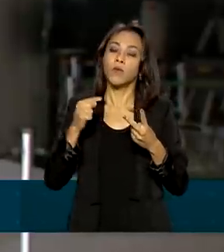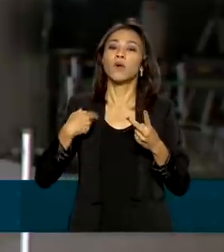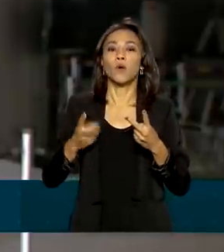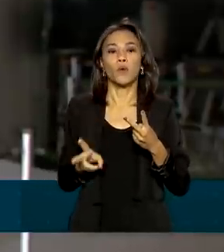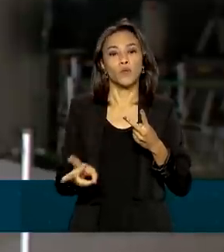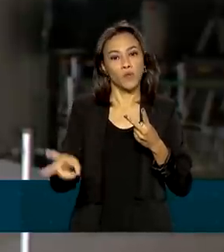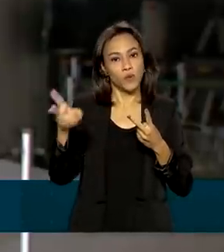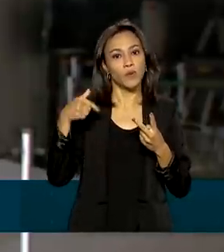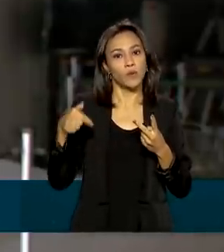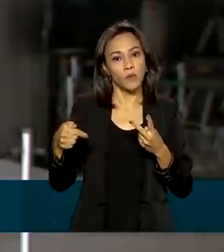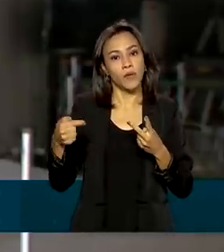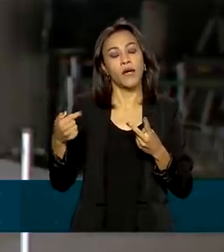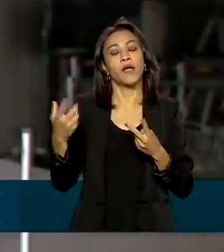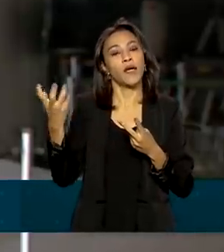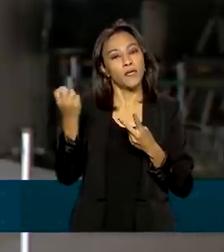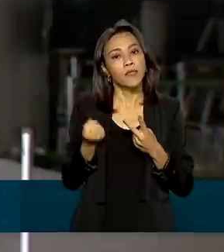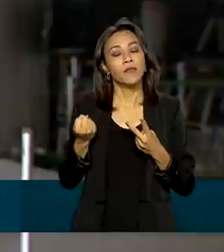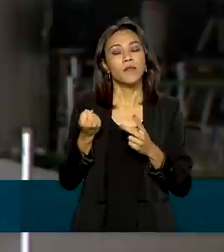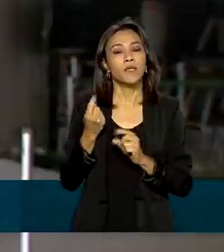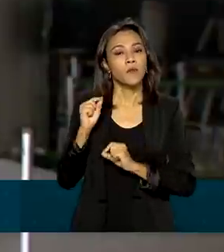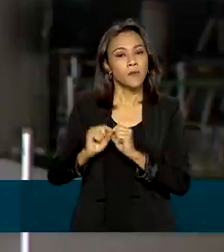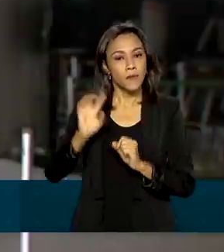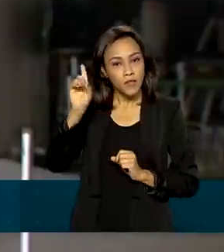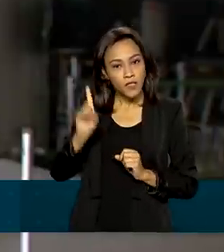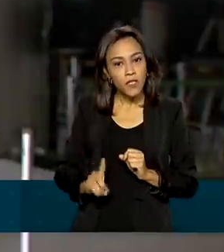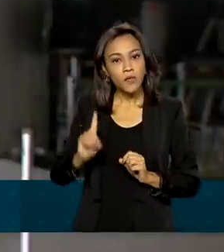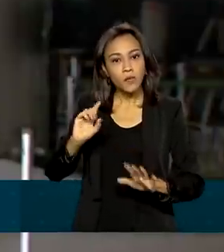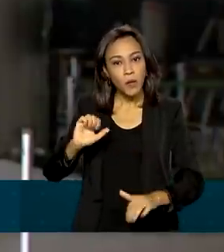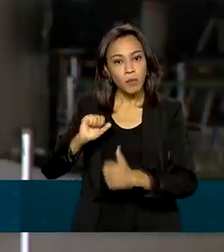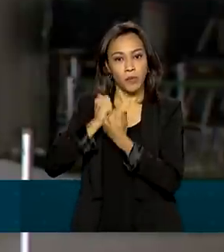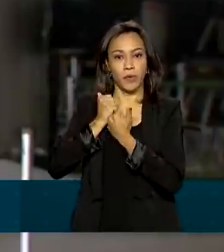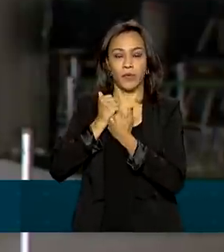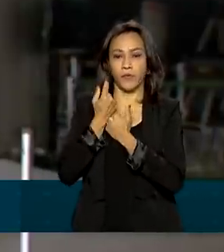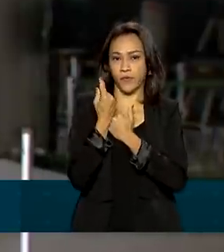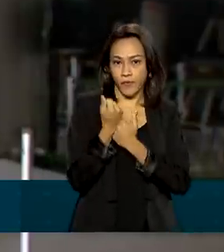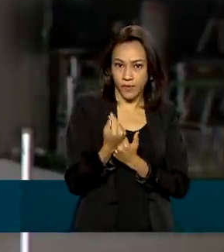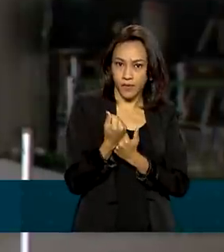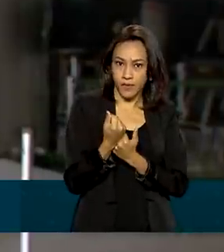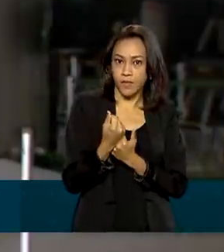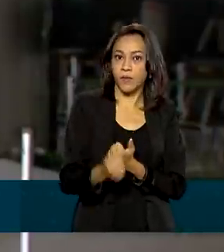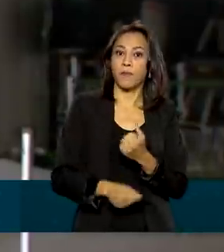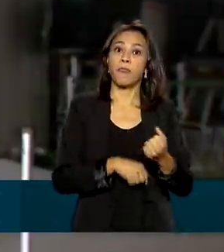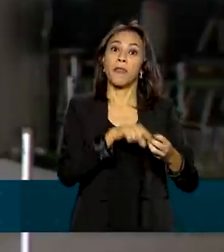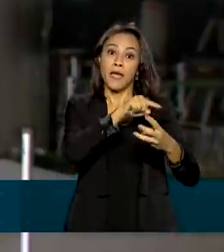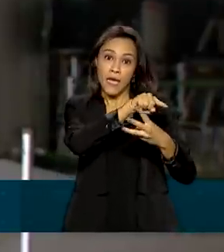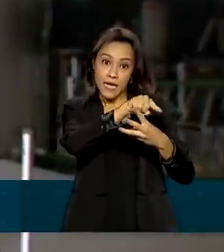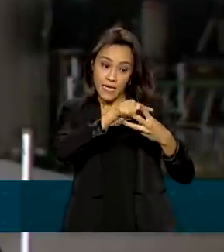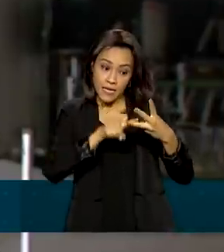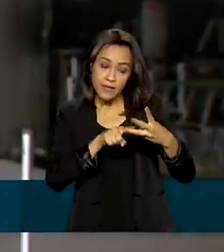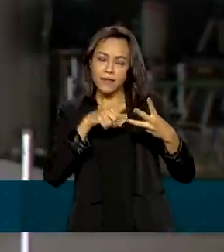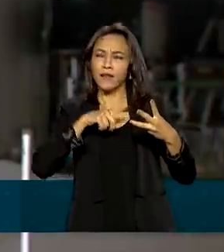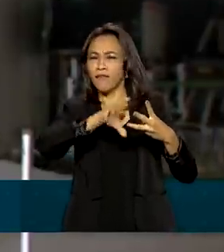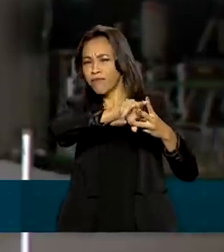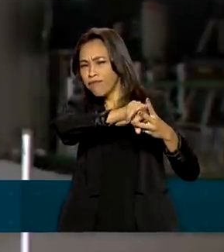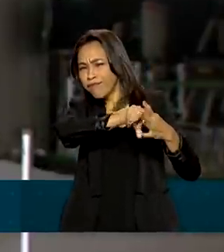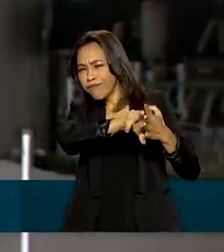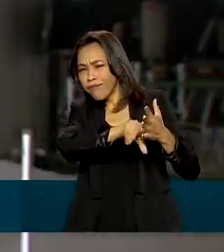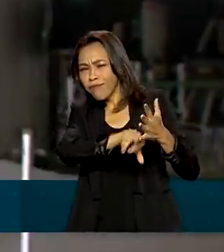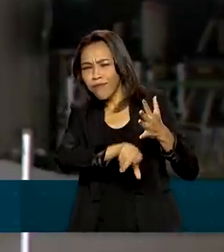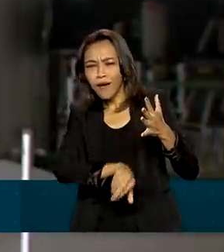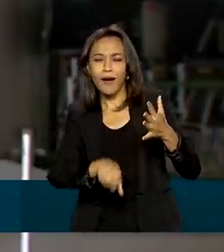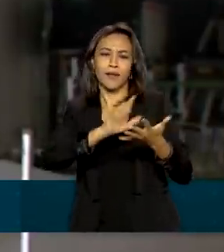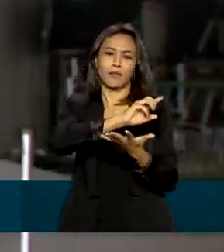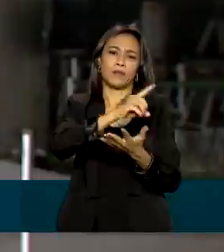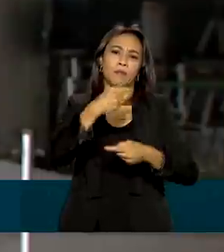linha de extrema pobreza, ela passa a receber, tem direito aí a um apoio financeiro. Além disso, o Auxílio Brasil integra outras políticas públicas aí